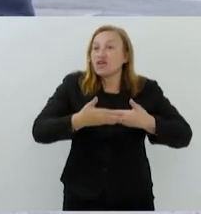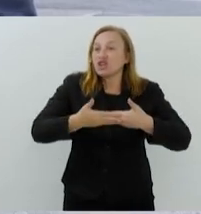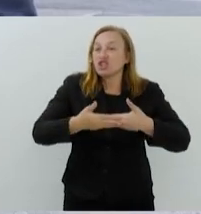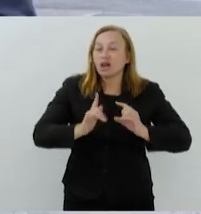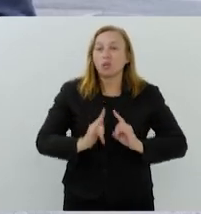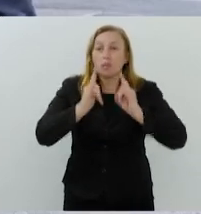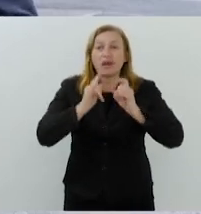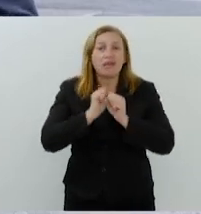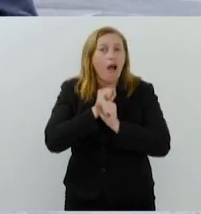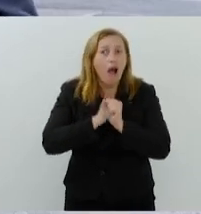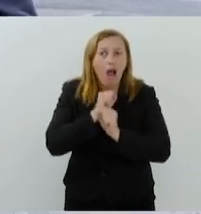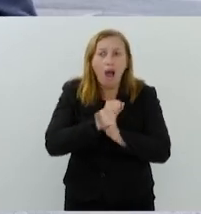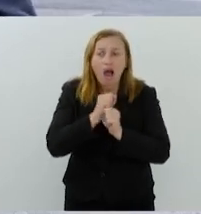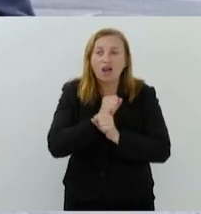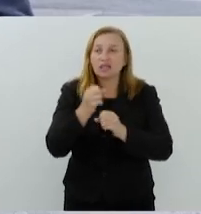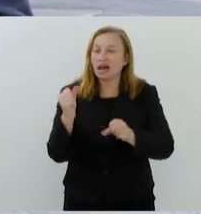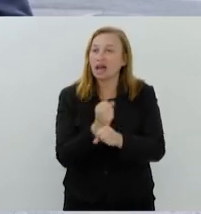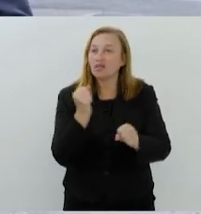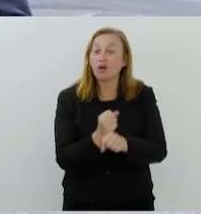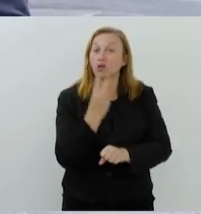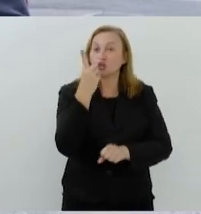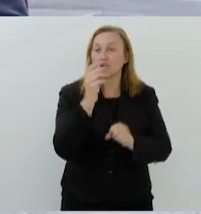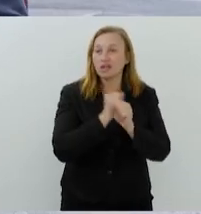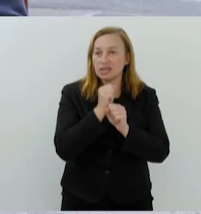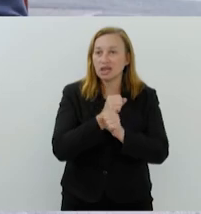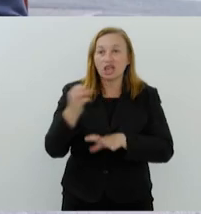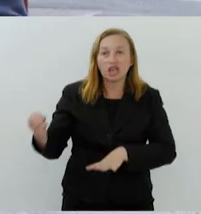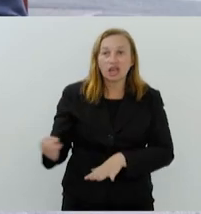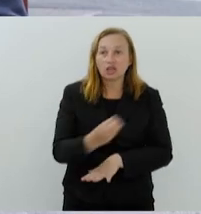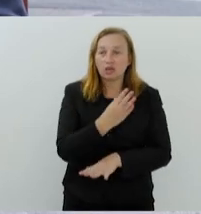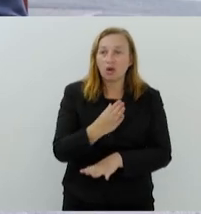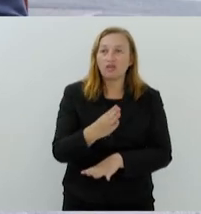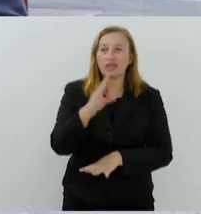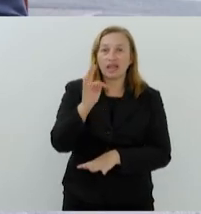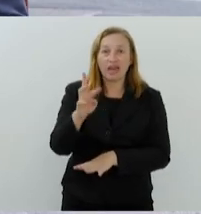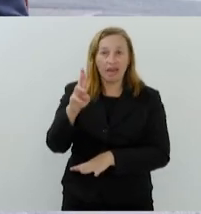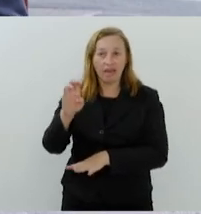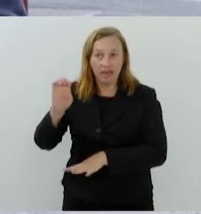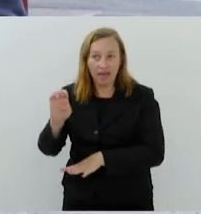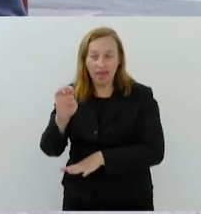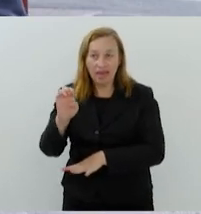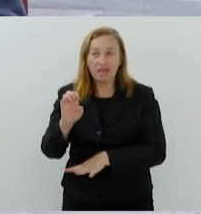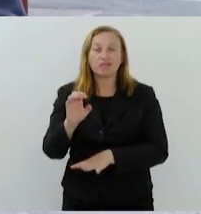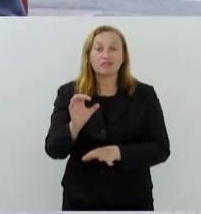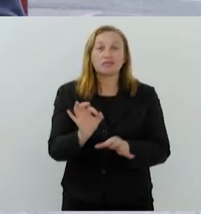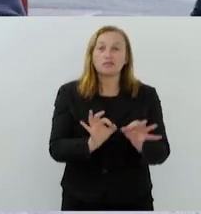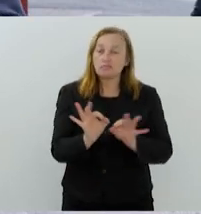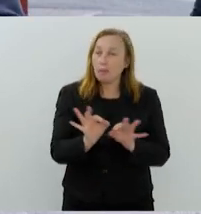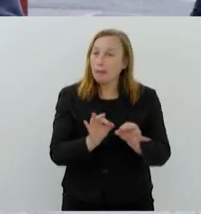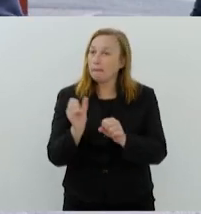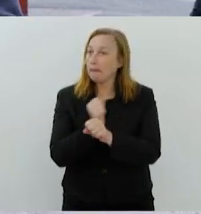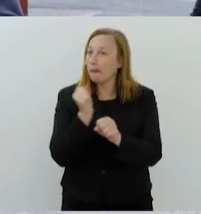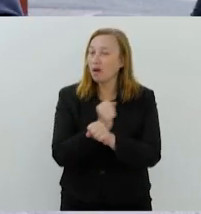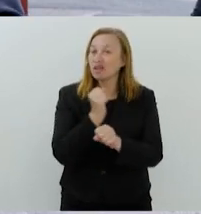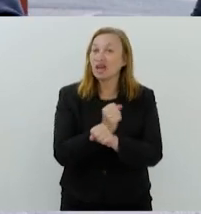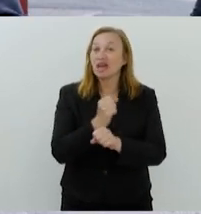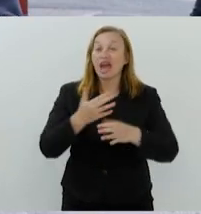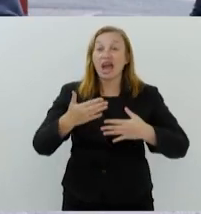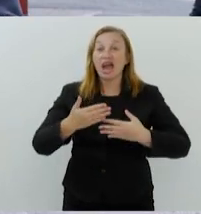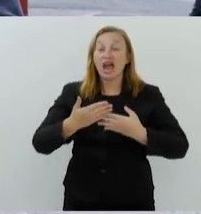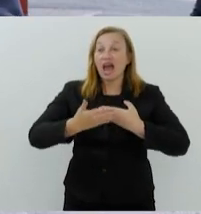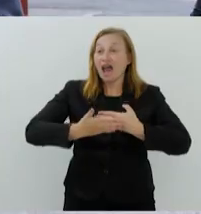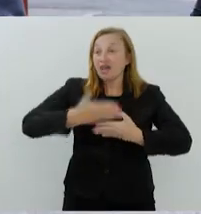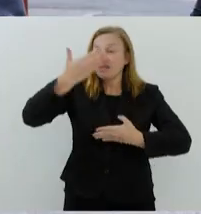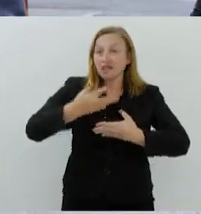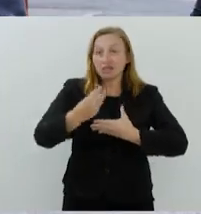década. A reforma durou dois anos e a nova sede do TRE foi totalmente restaurada, incluindo a fachada e o